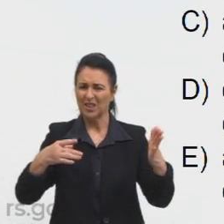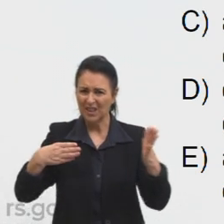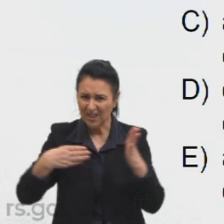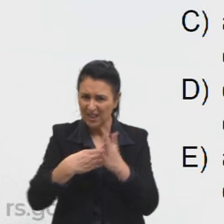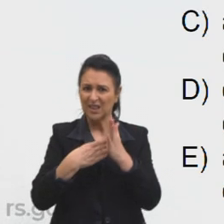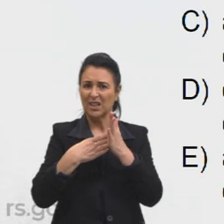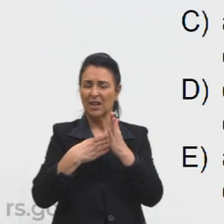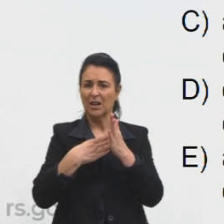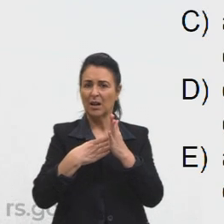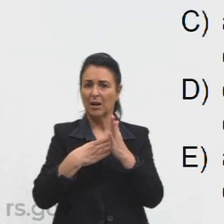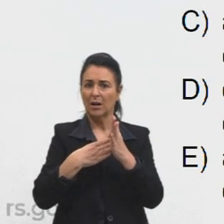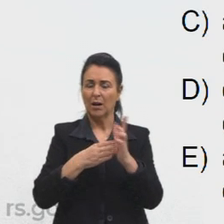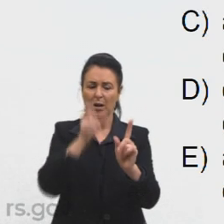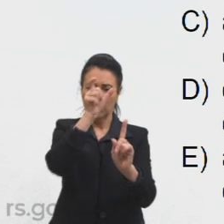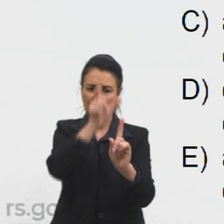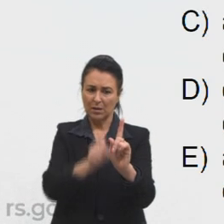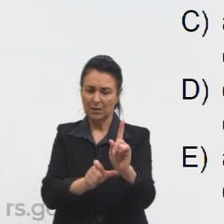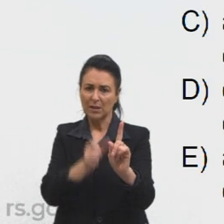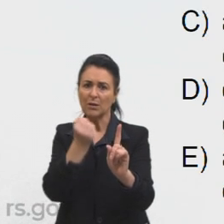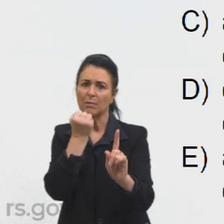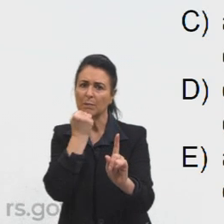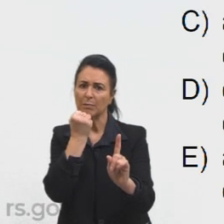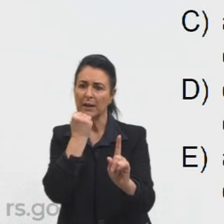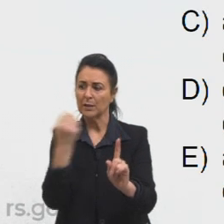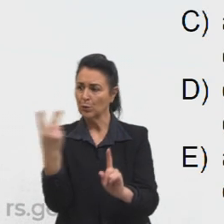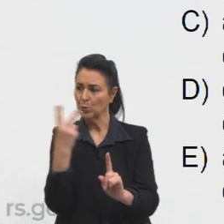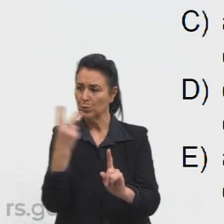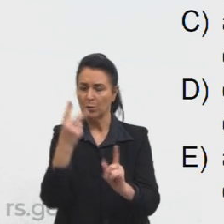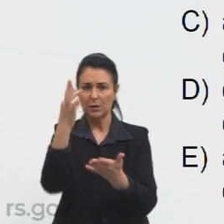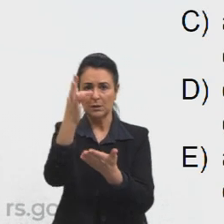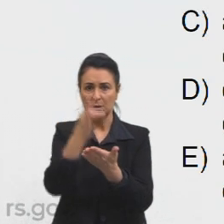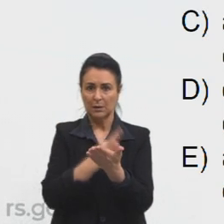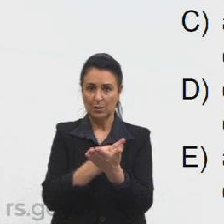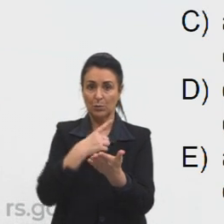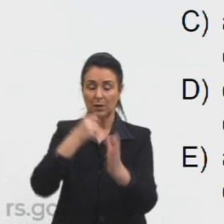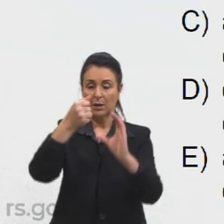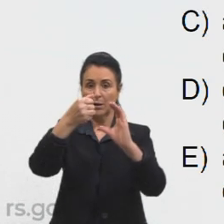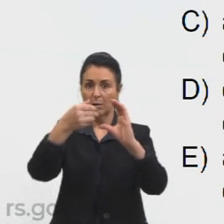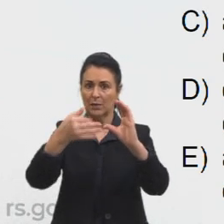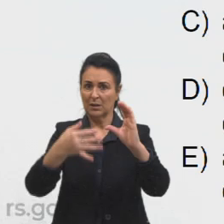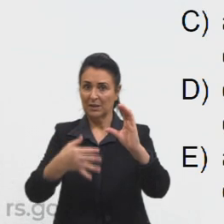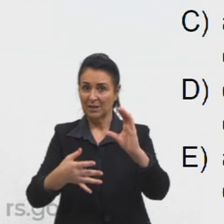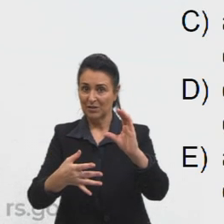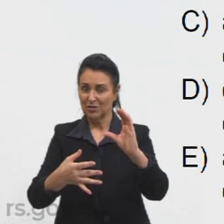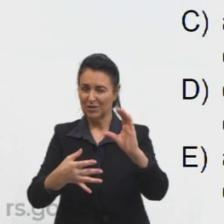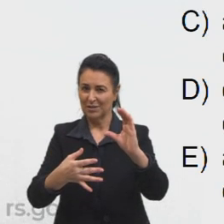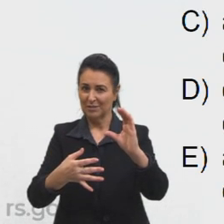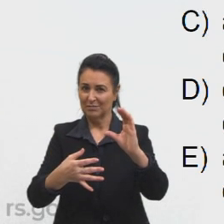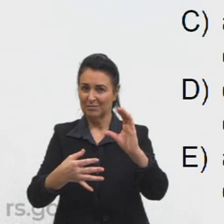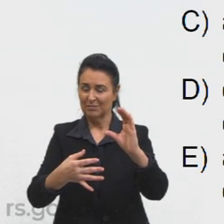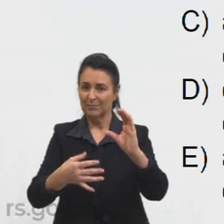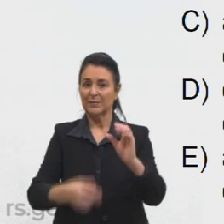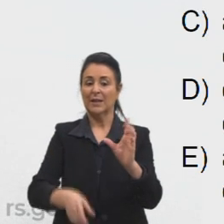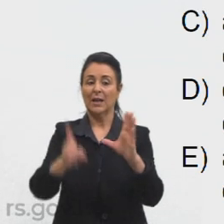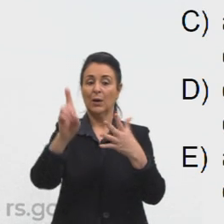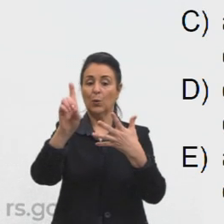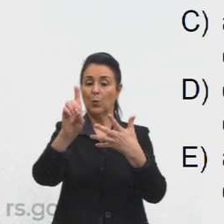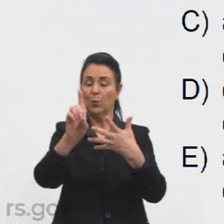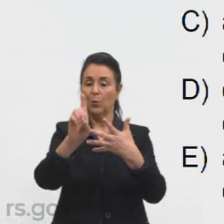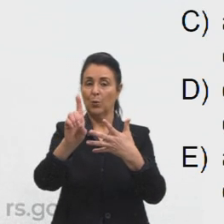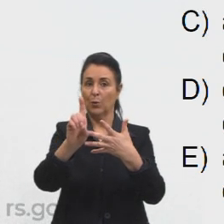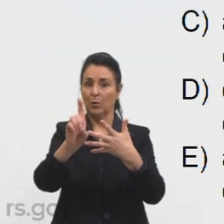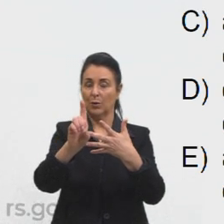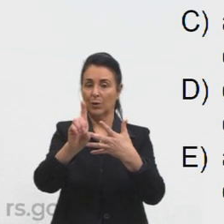a personificação de pedra que em ambos os textos adquire características animadas letra D o